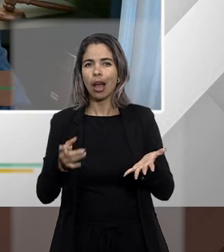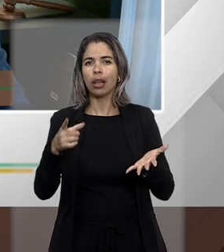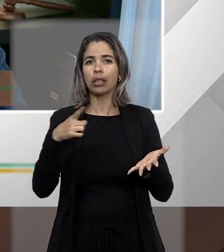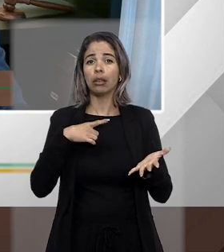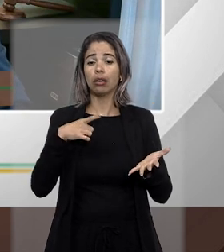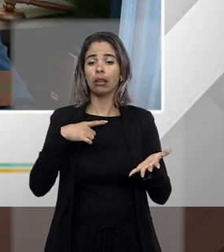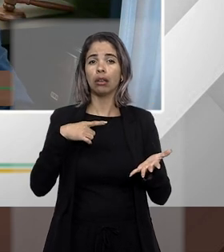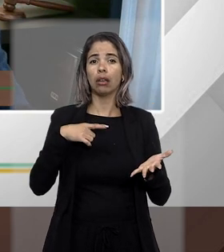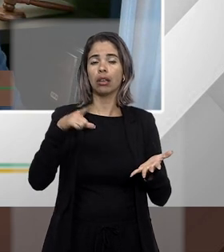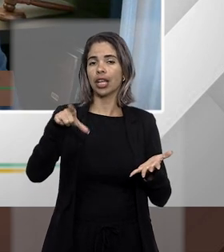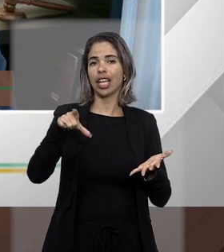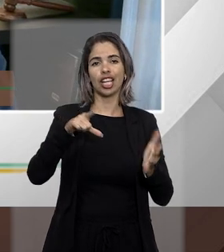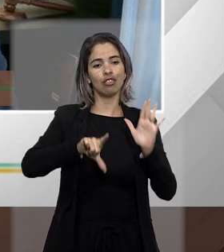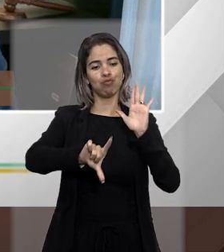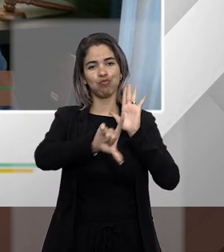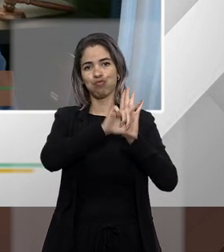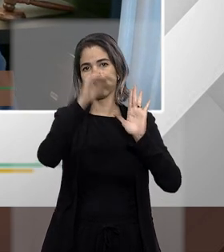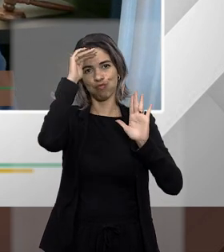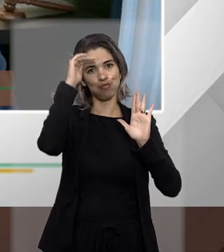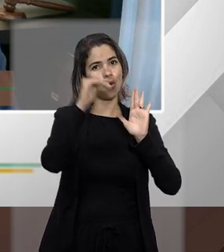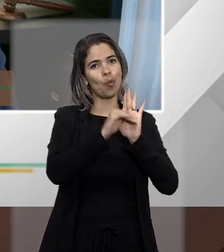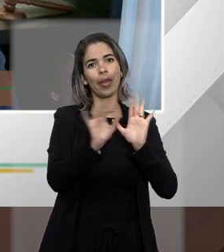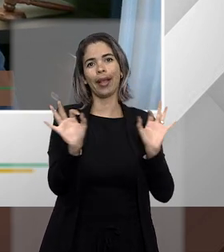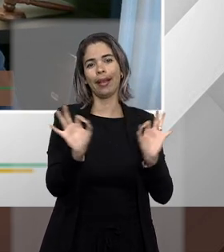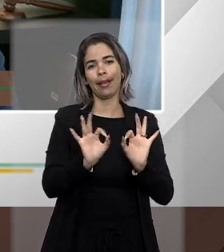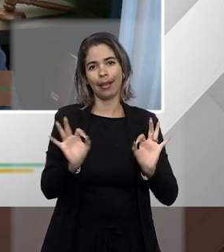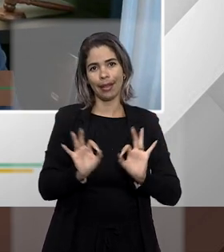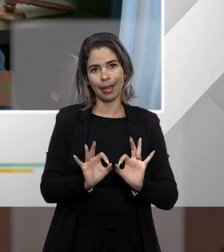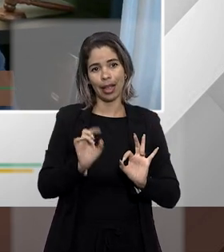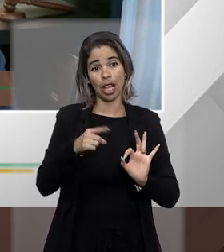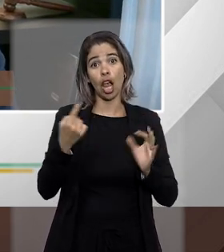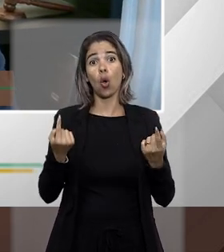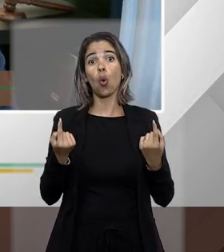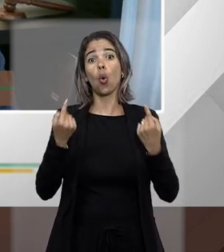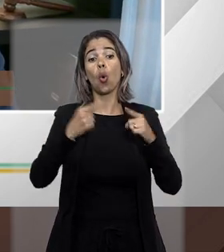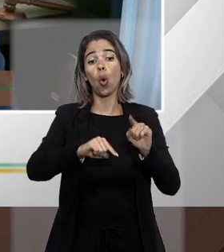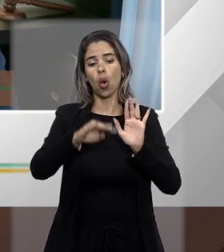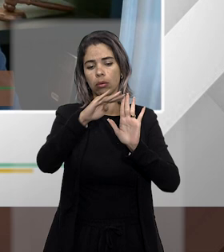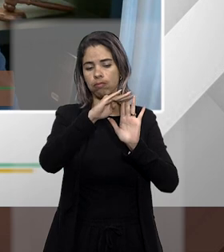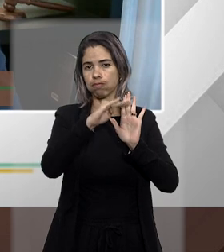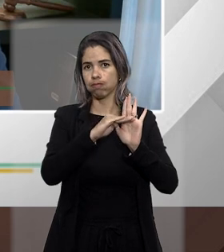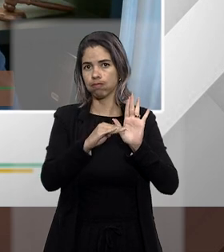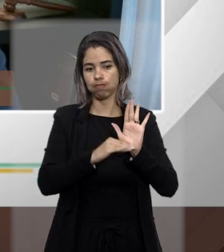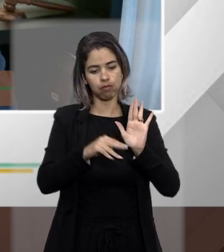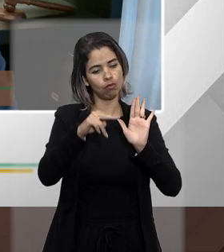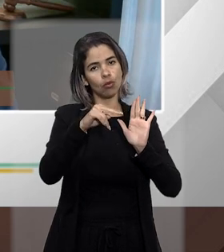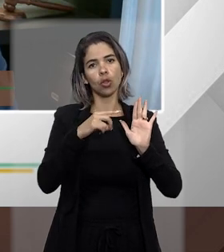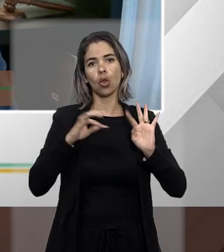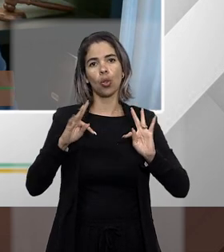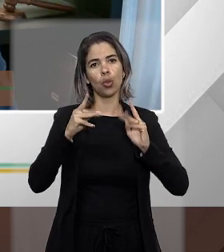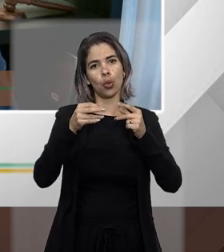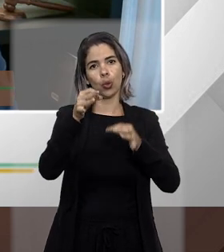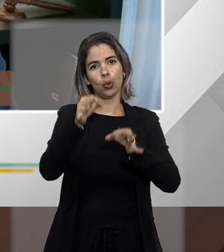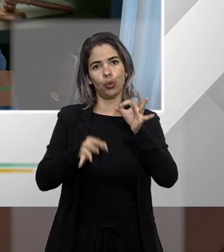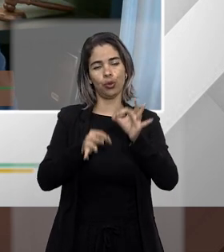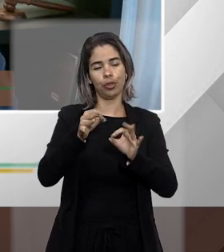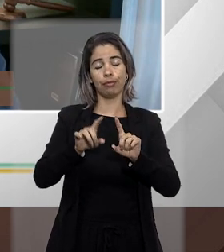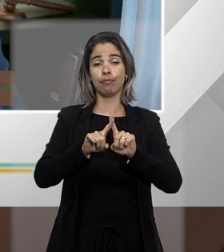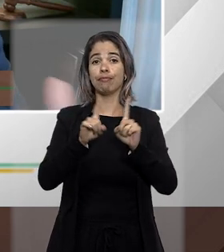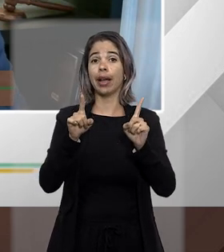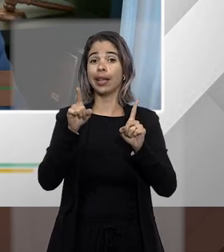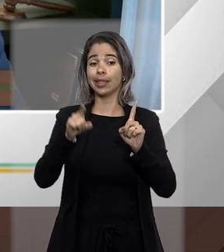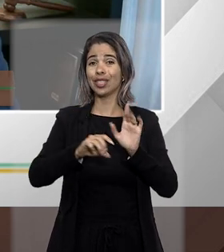ela contraria as normas jurídicas mas veja que é um conceito muito subjetivo